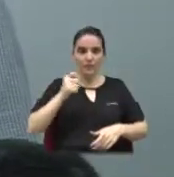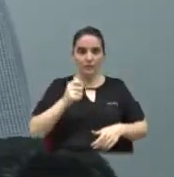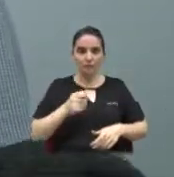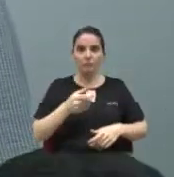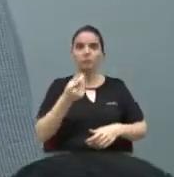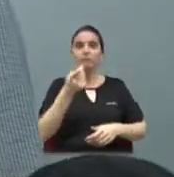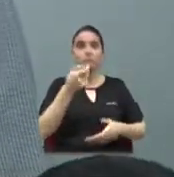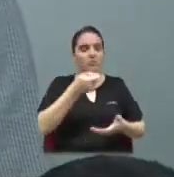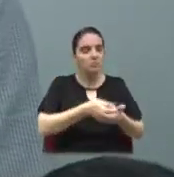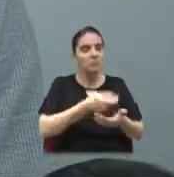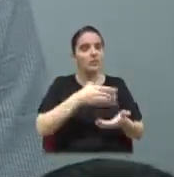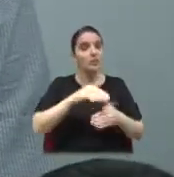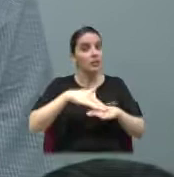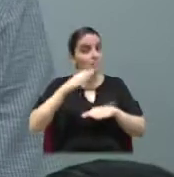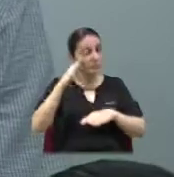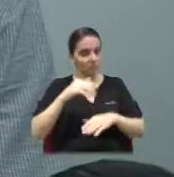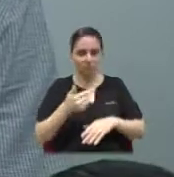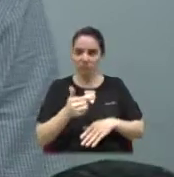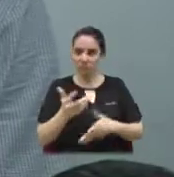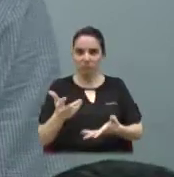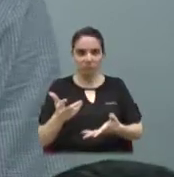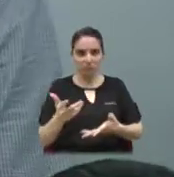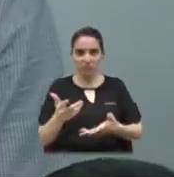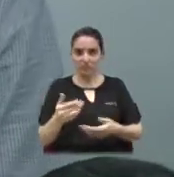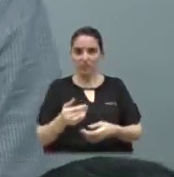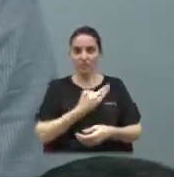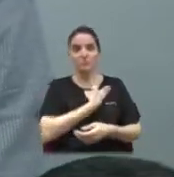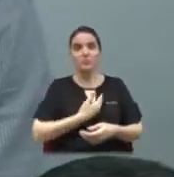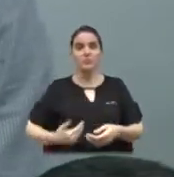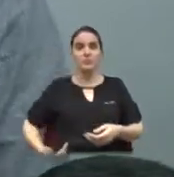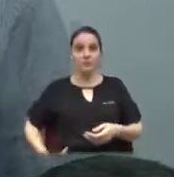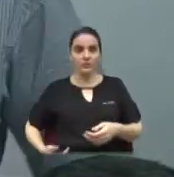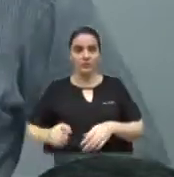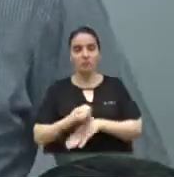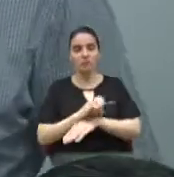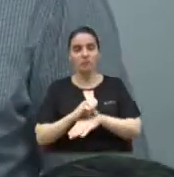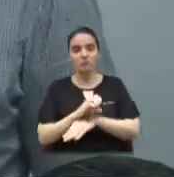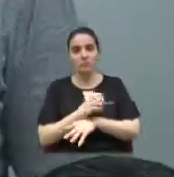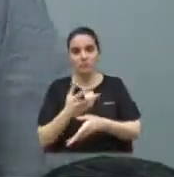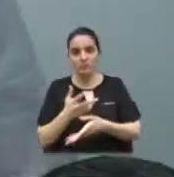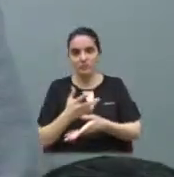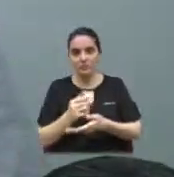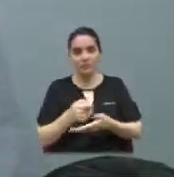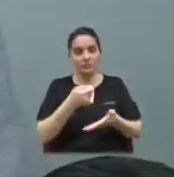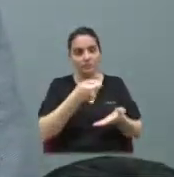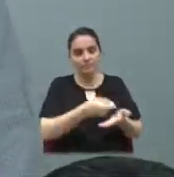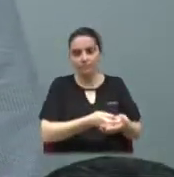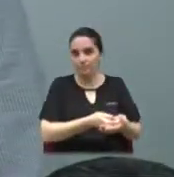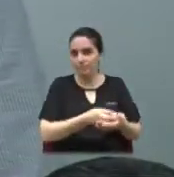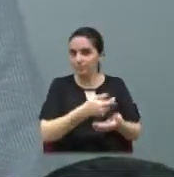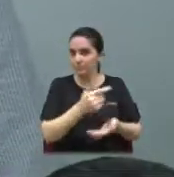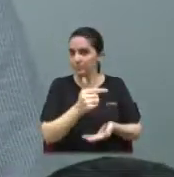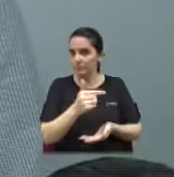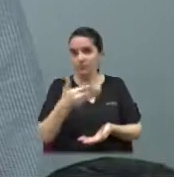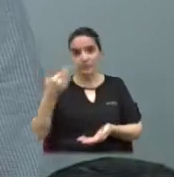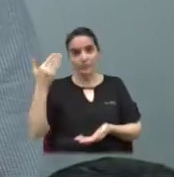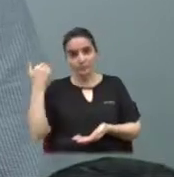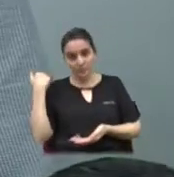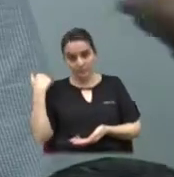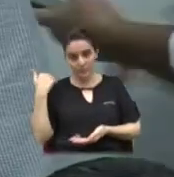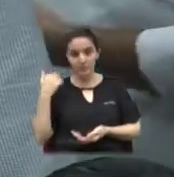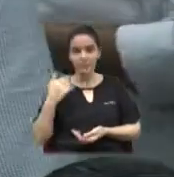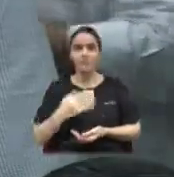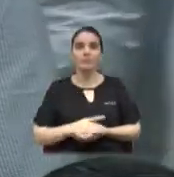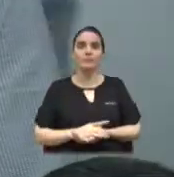receber do Estado, enquanto que o governo, que antes Geraldo Alckmin, tinha lá um